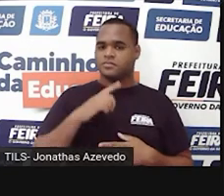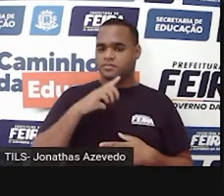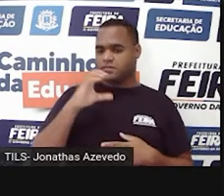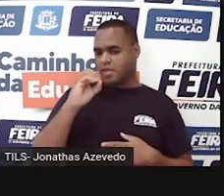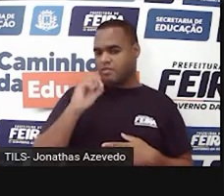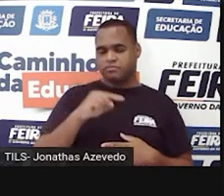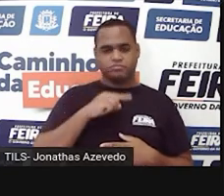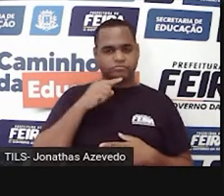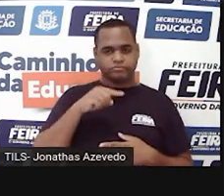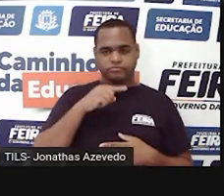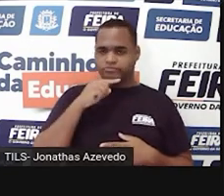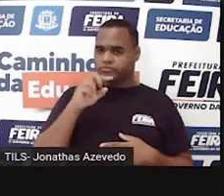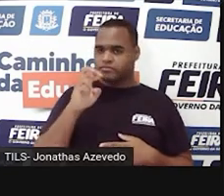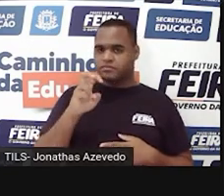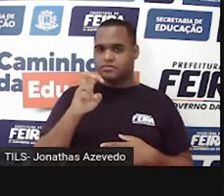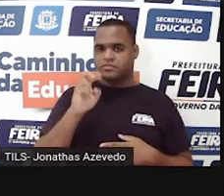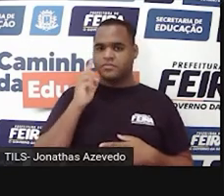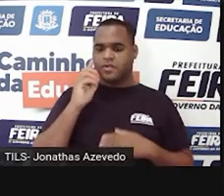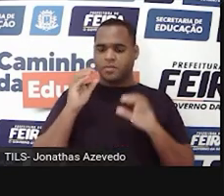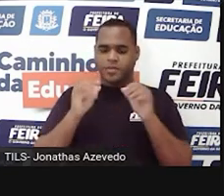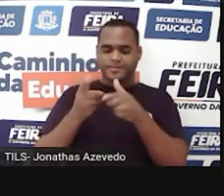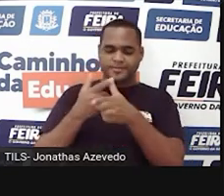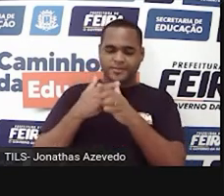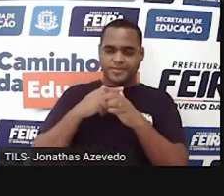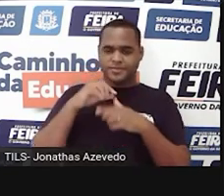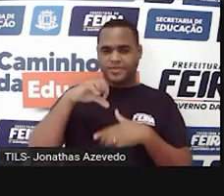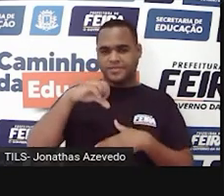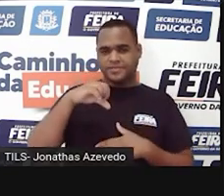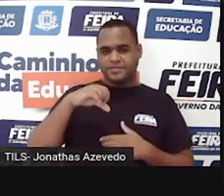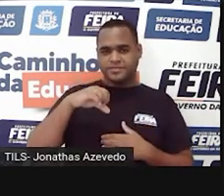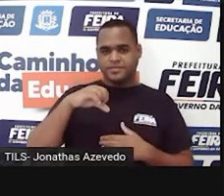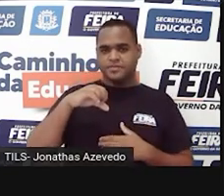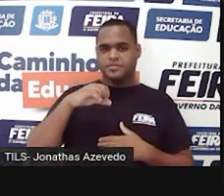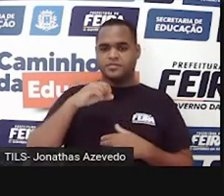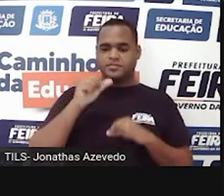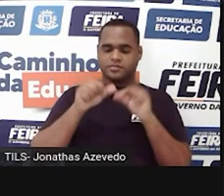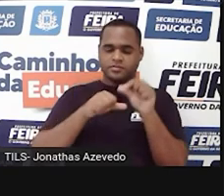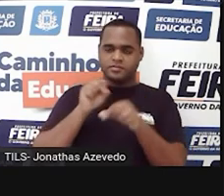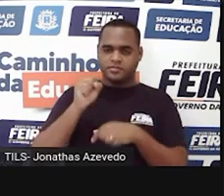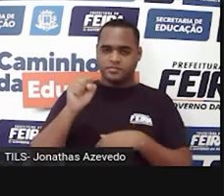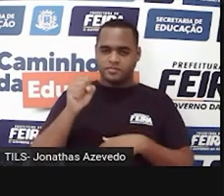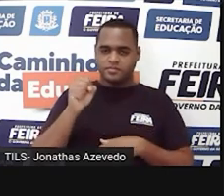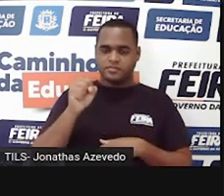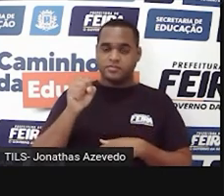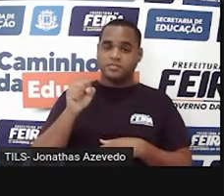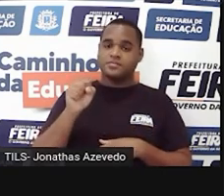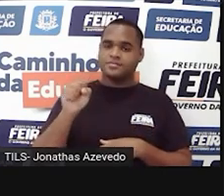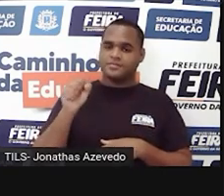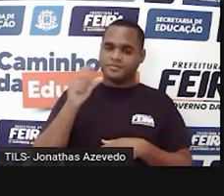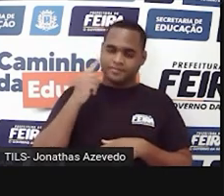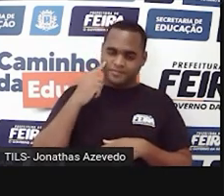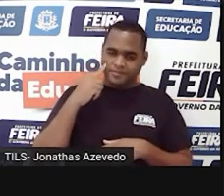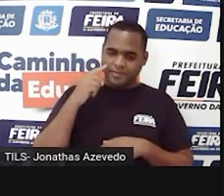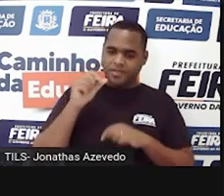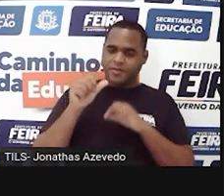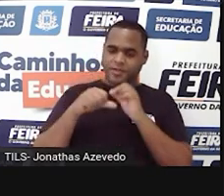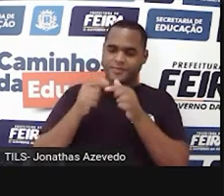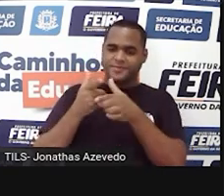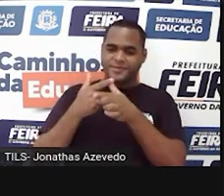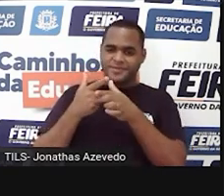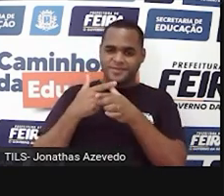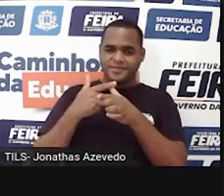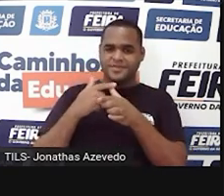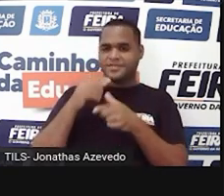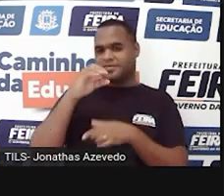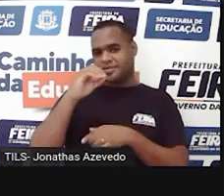ia conseguir tirar 5, pegou emprestado do 9, que vira um 8, e esse que a gente pegou emprestado, coloca ali